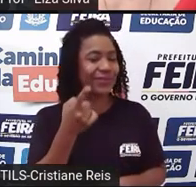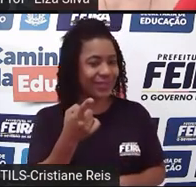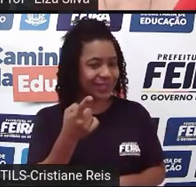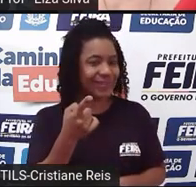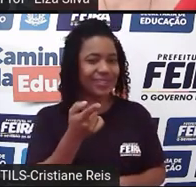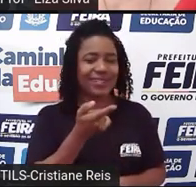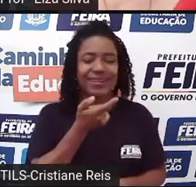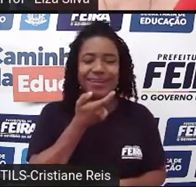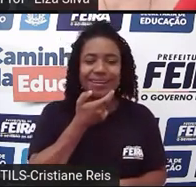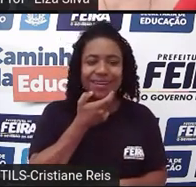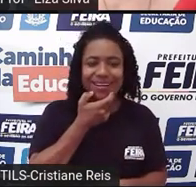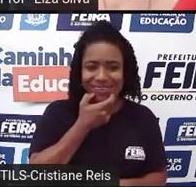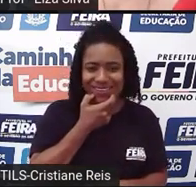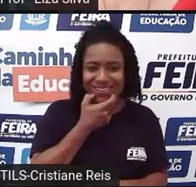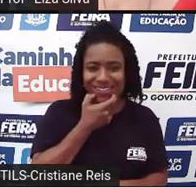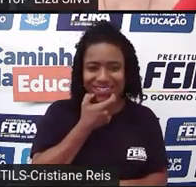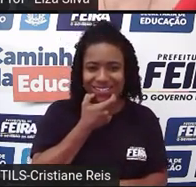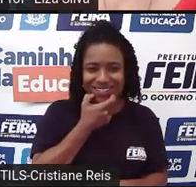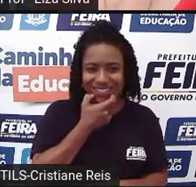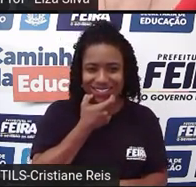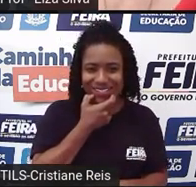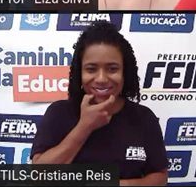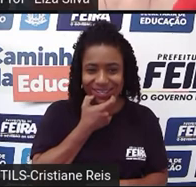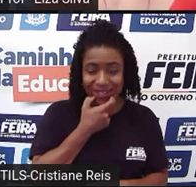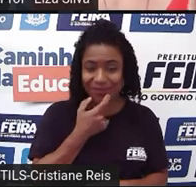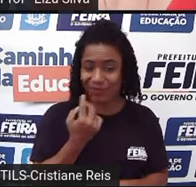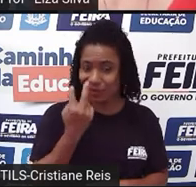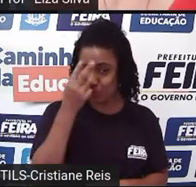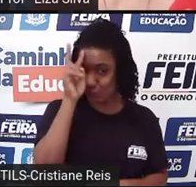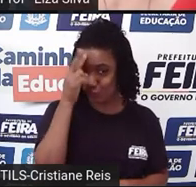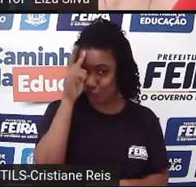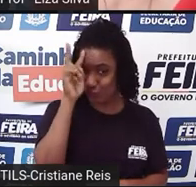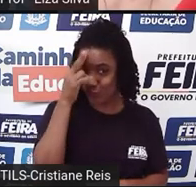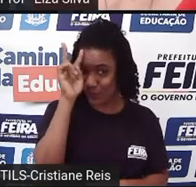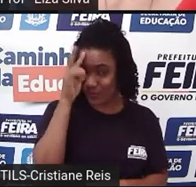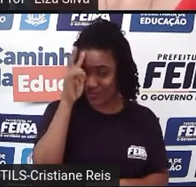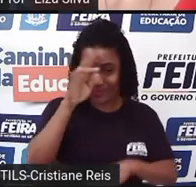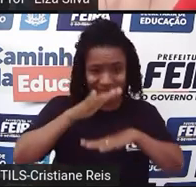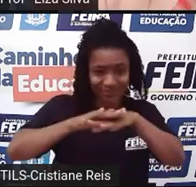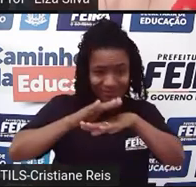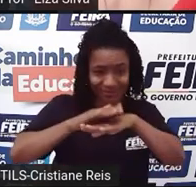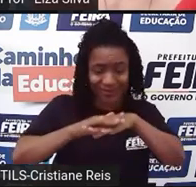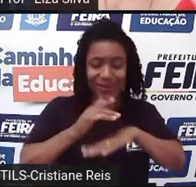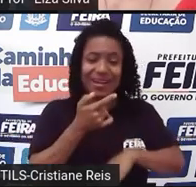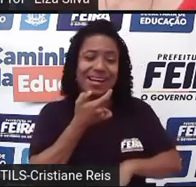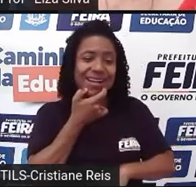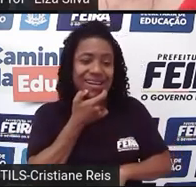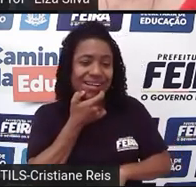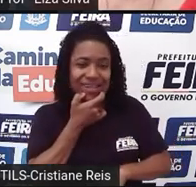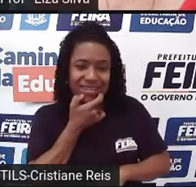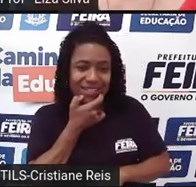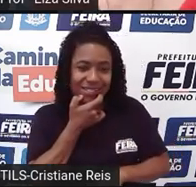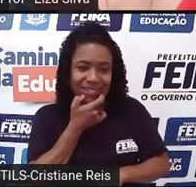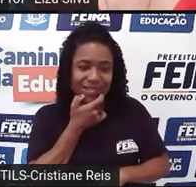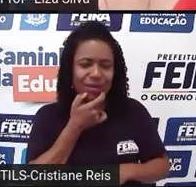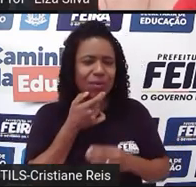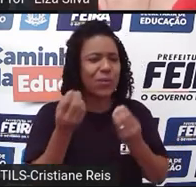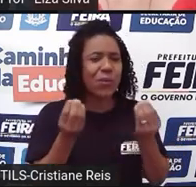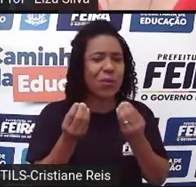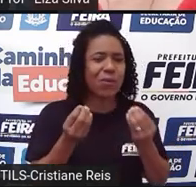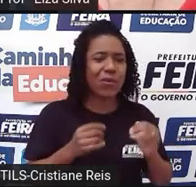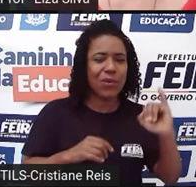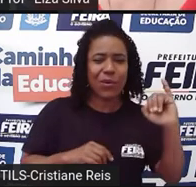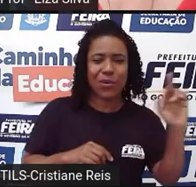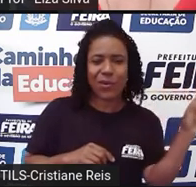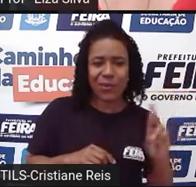to the Romeo and Juliet store Então, vocês vão escrever em inglês uma conclusão desfecho diferente